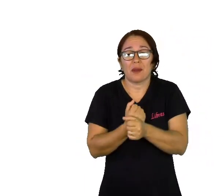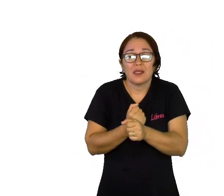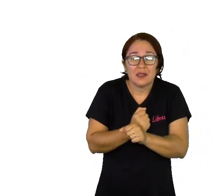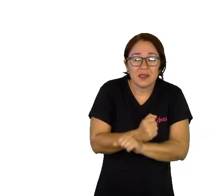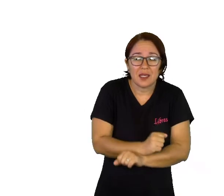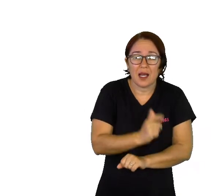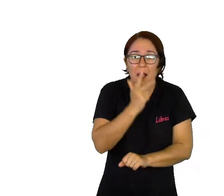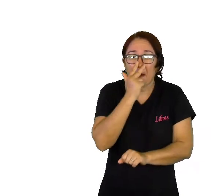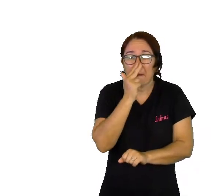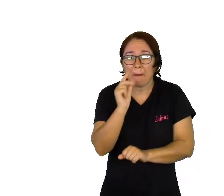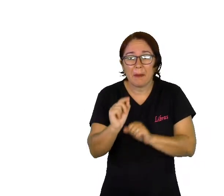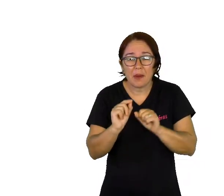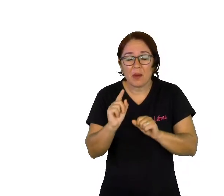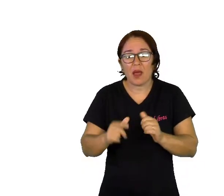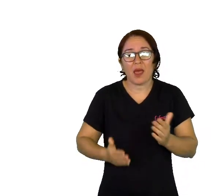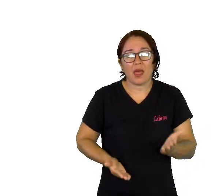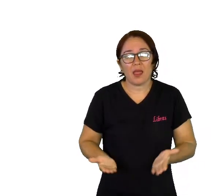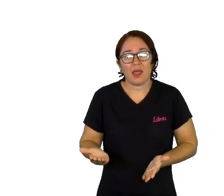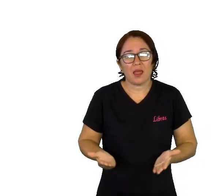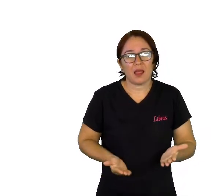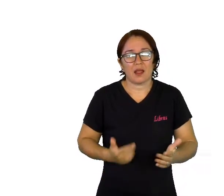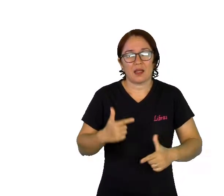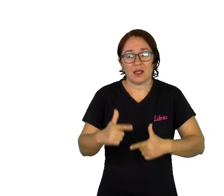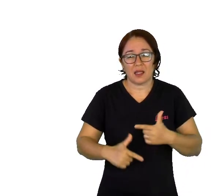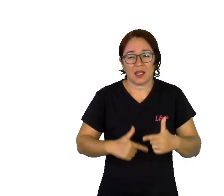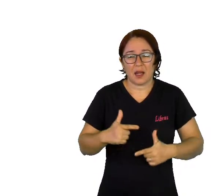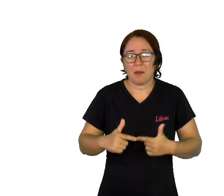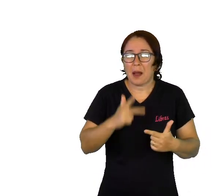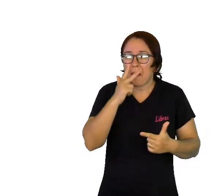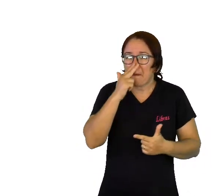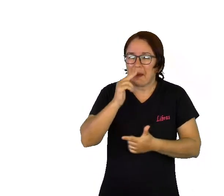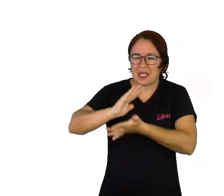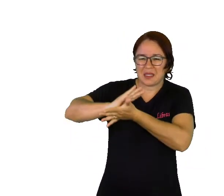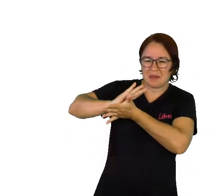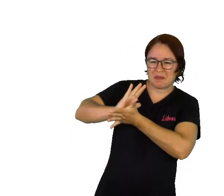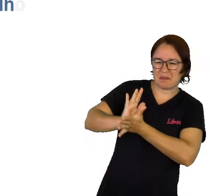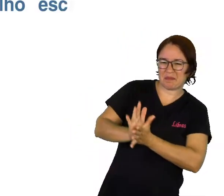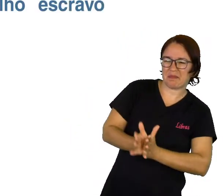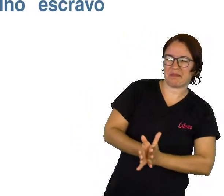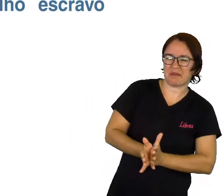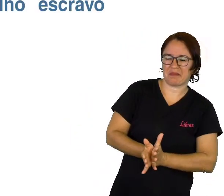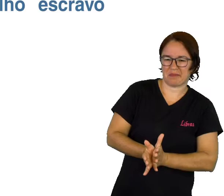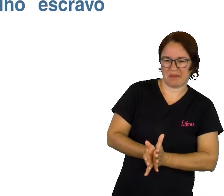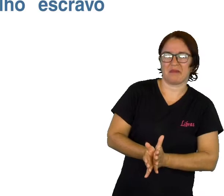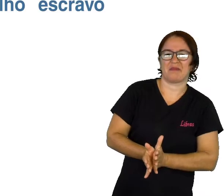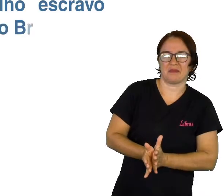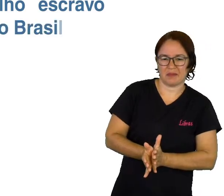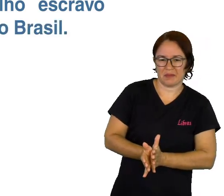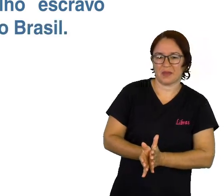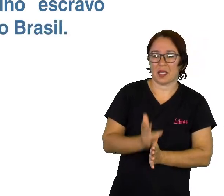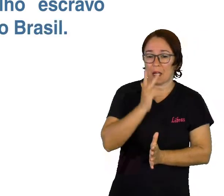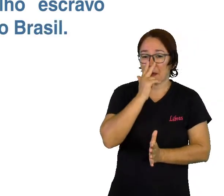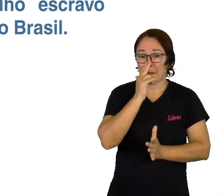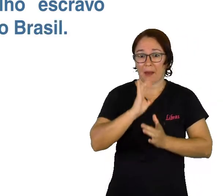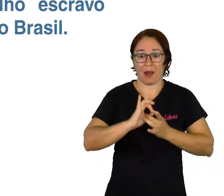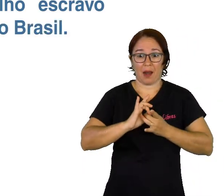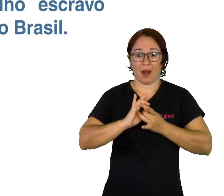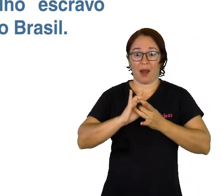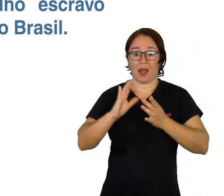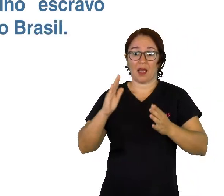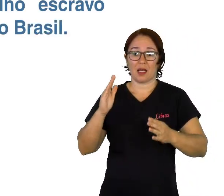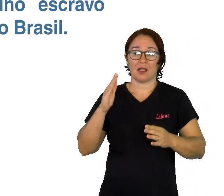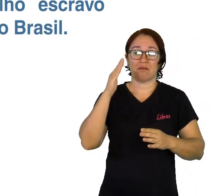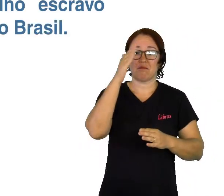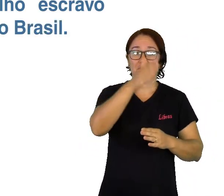regime de trabalho degradante, que tira o trabalhador da sua liberdade de ir e